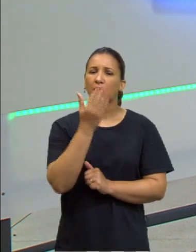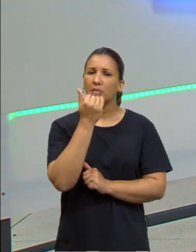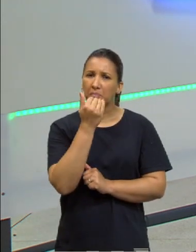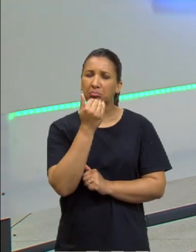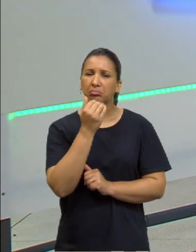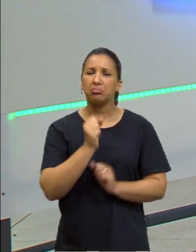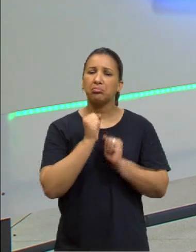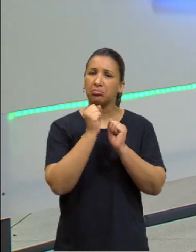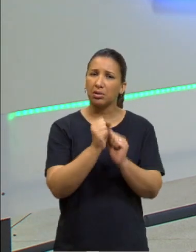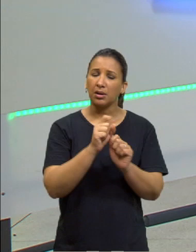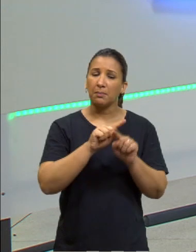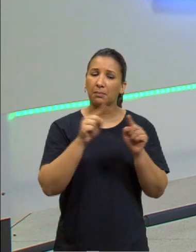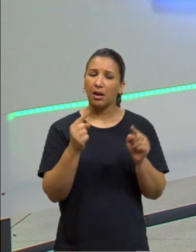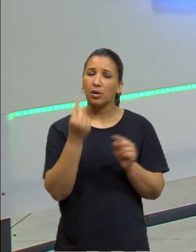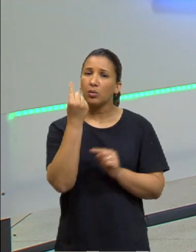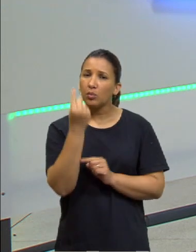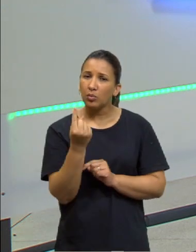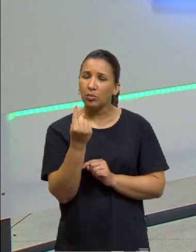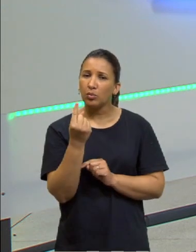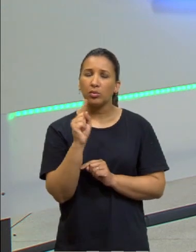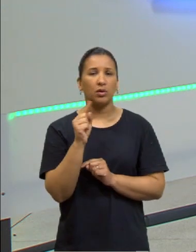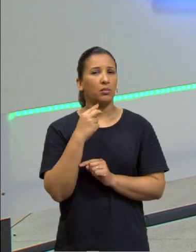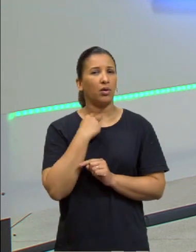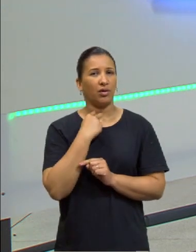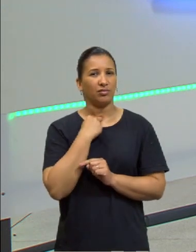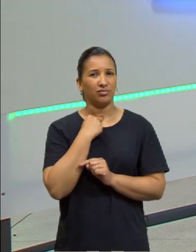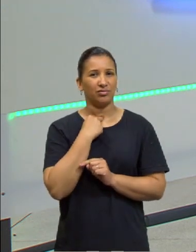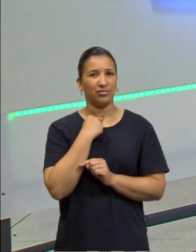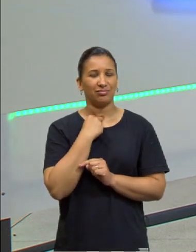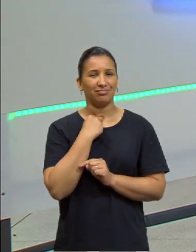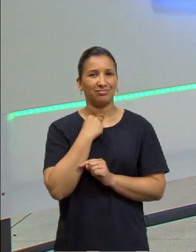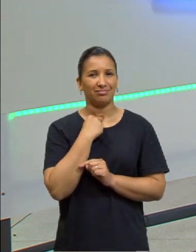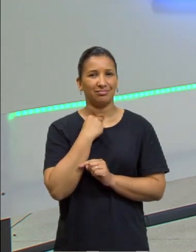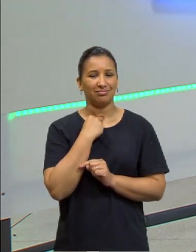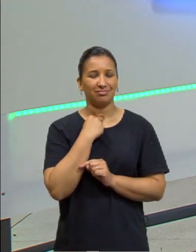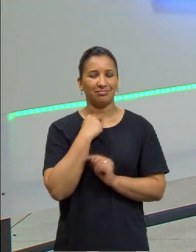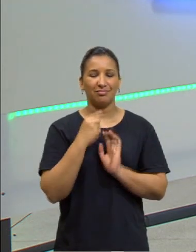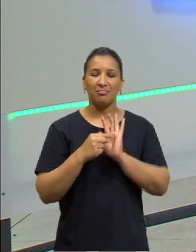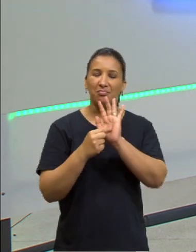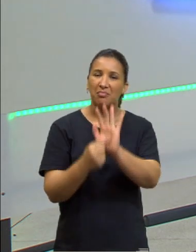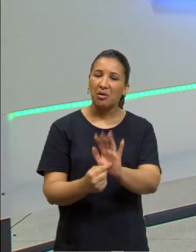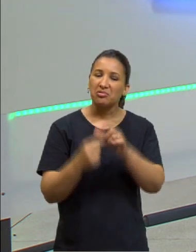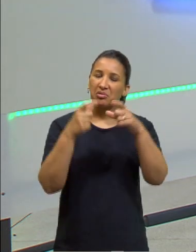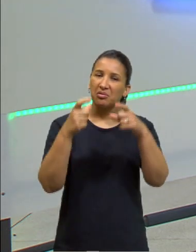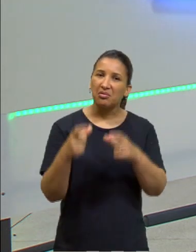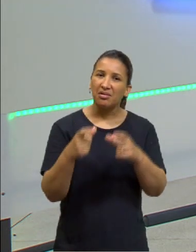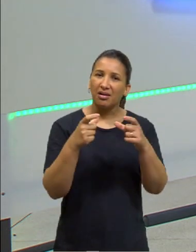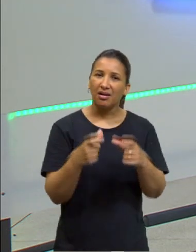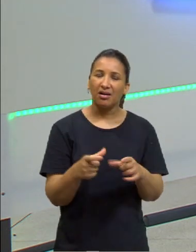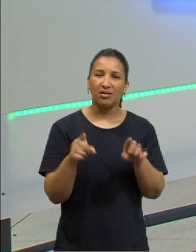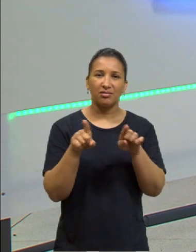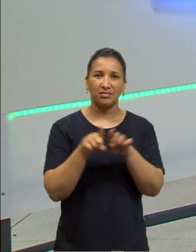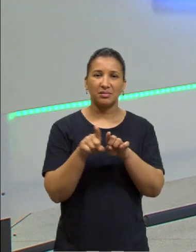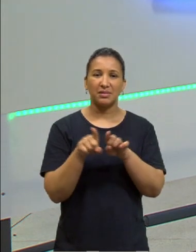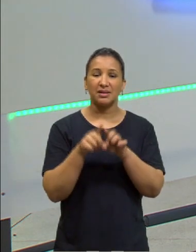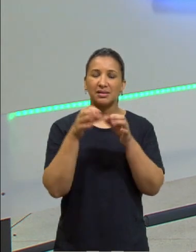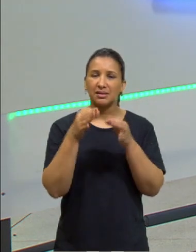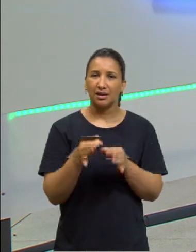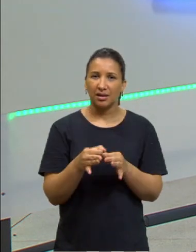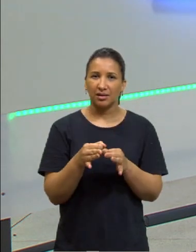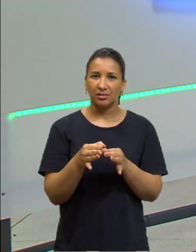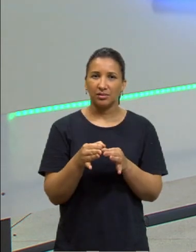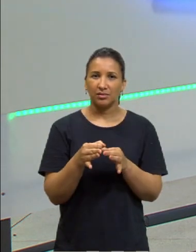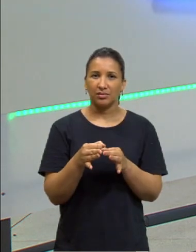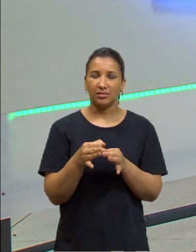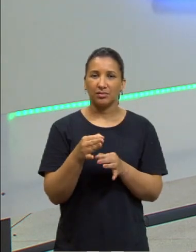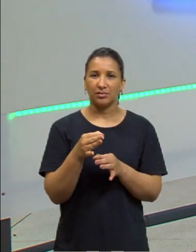jardim, ele deve ter dado até a localização geográfica, latitude, longitude, zero grau, 48, não sei, ele deve